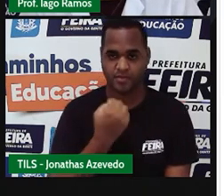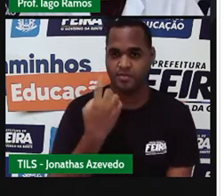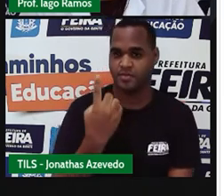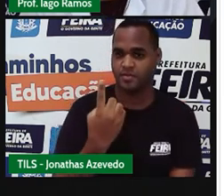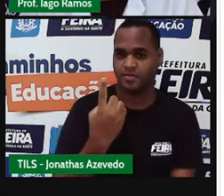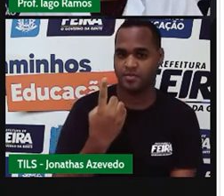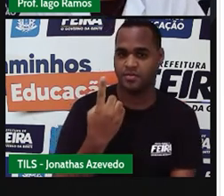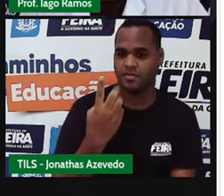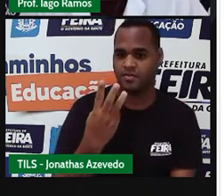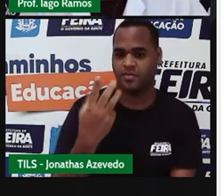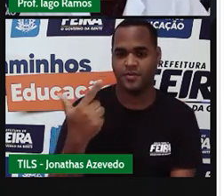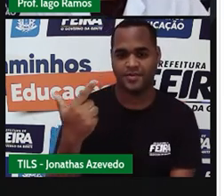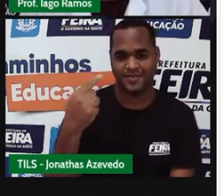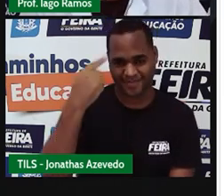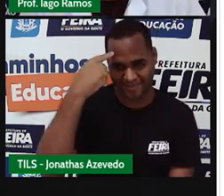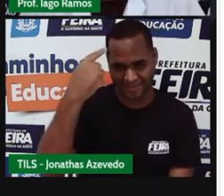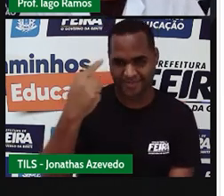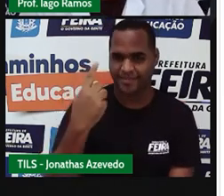132.